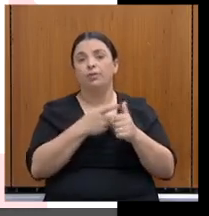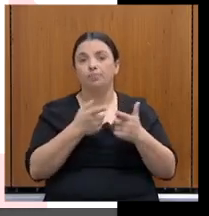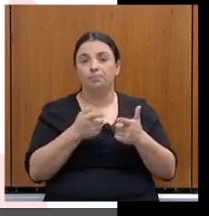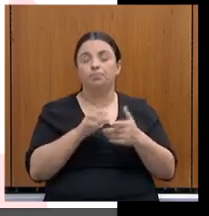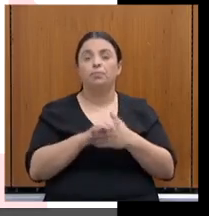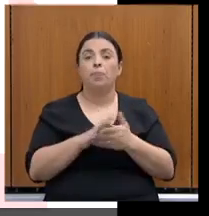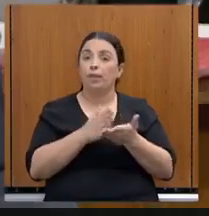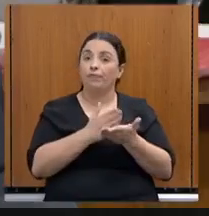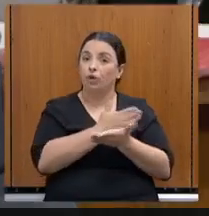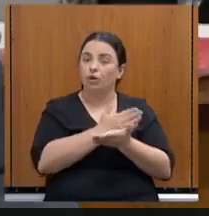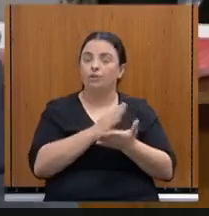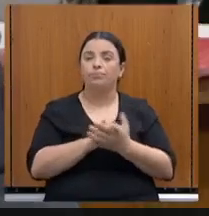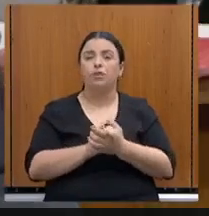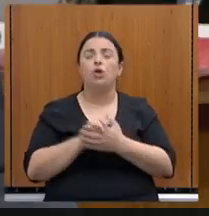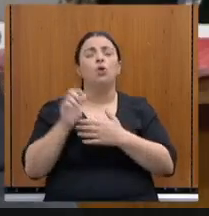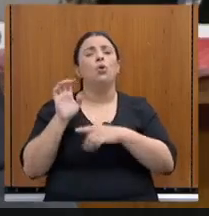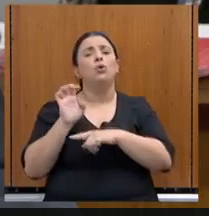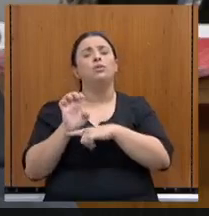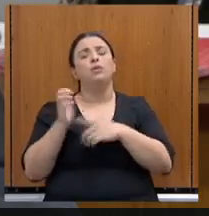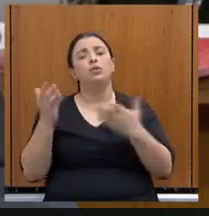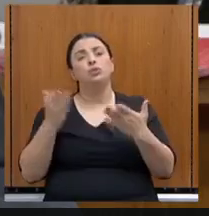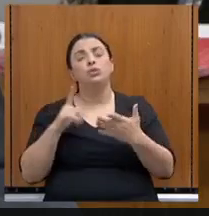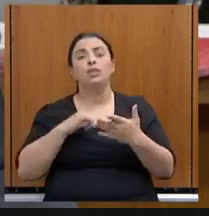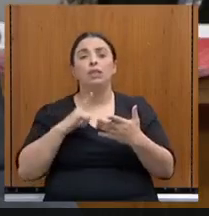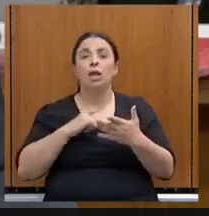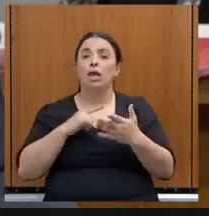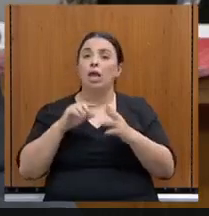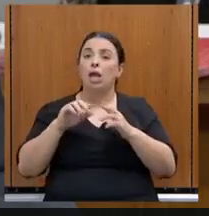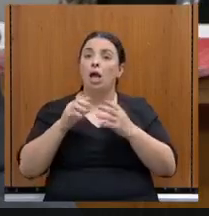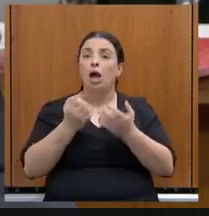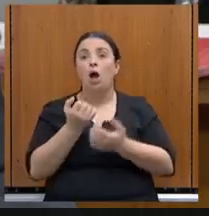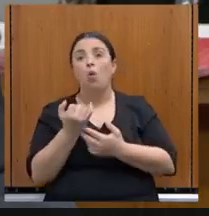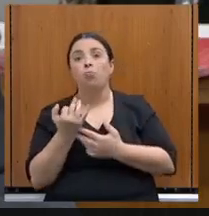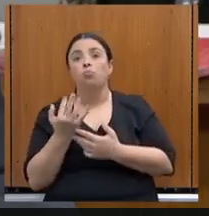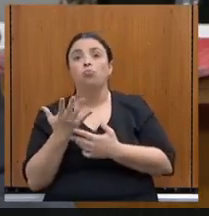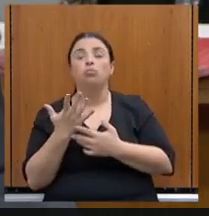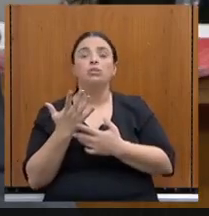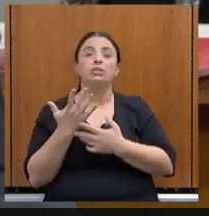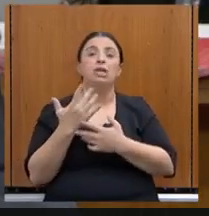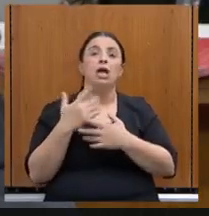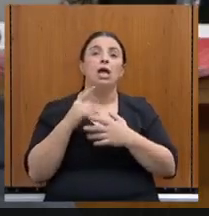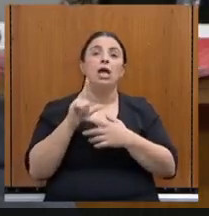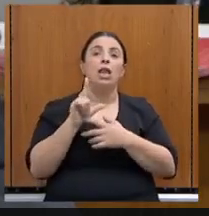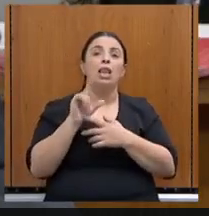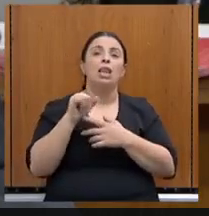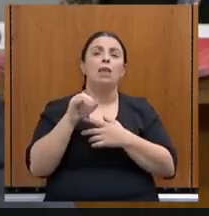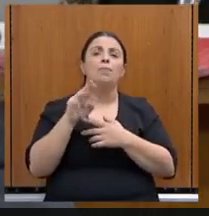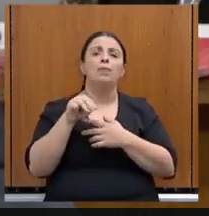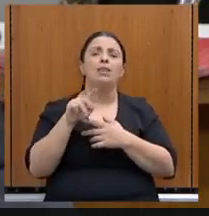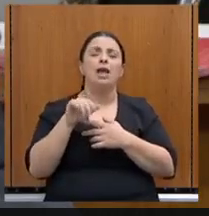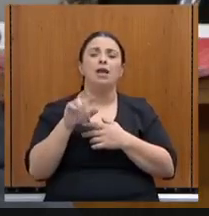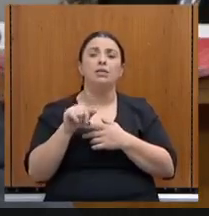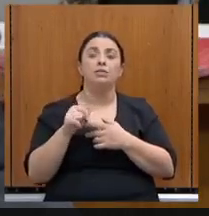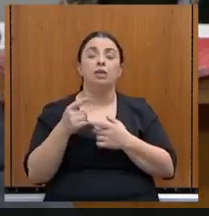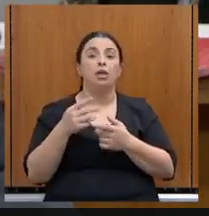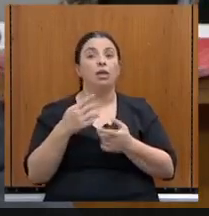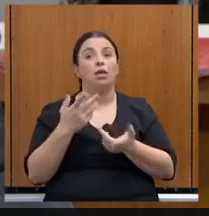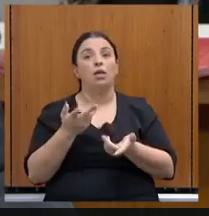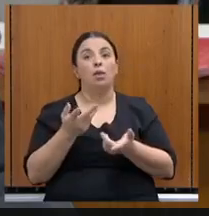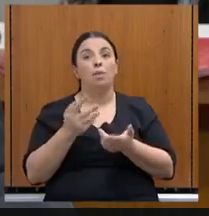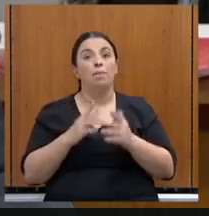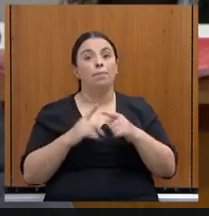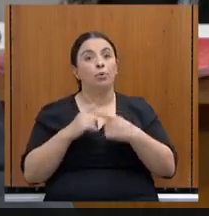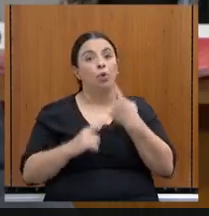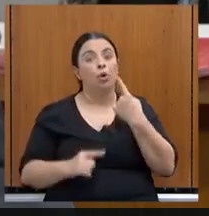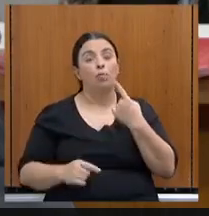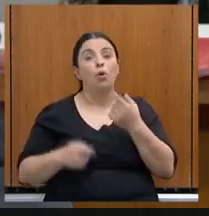algumas liminares que impedem que seja cobrada a dívida da União